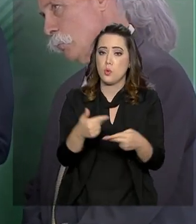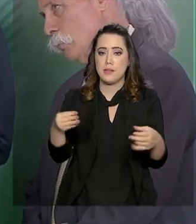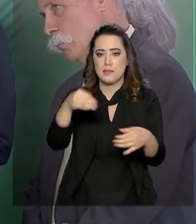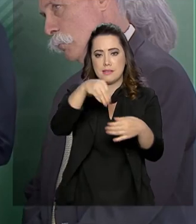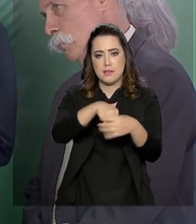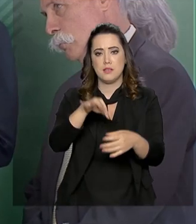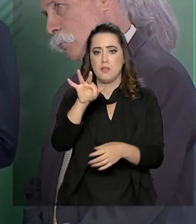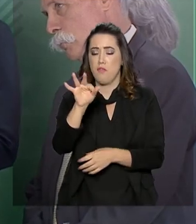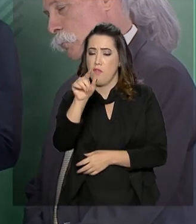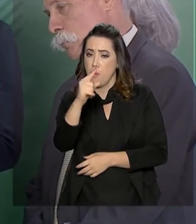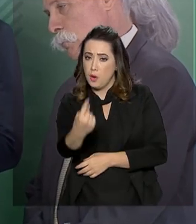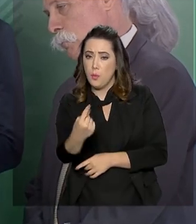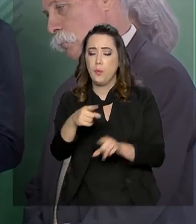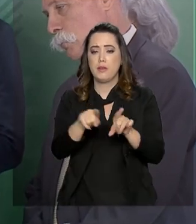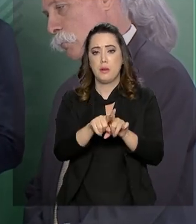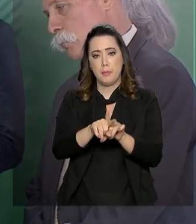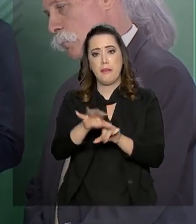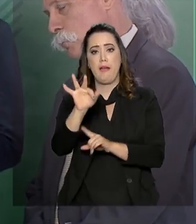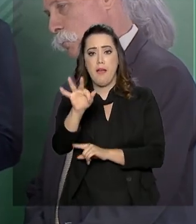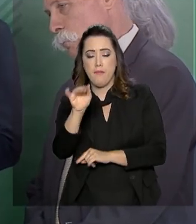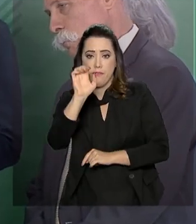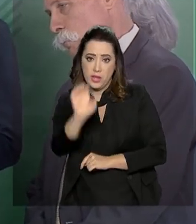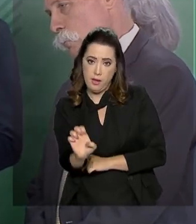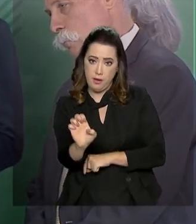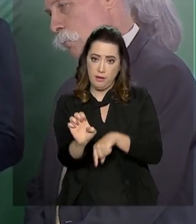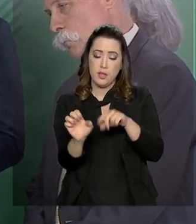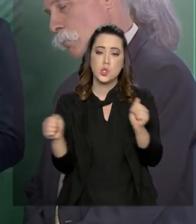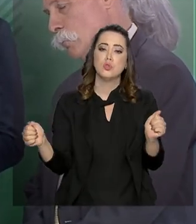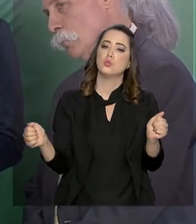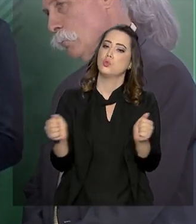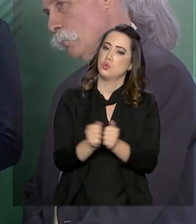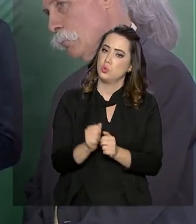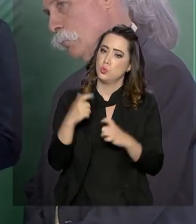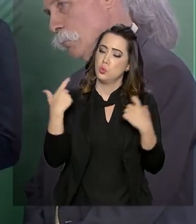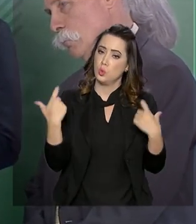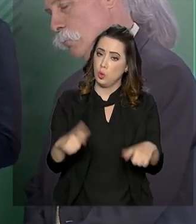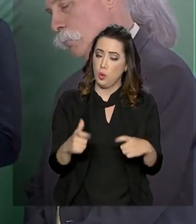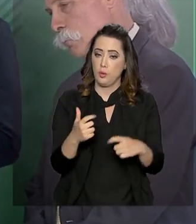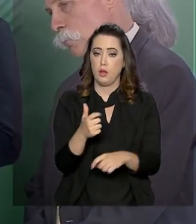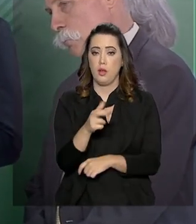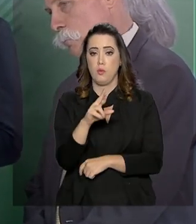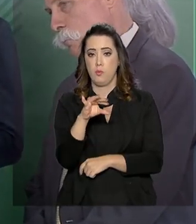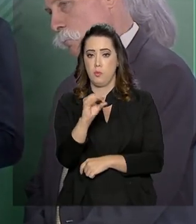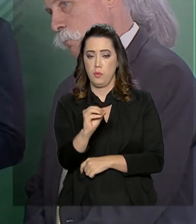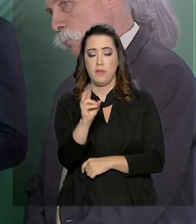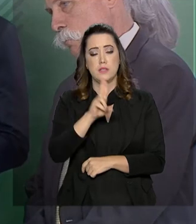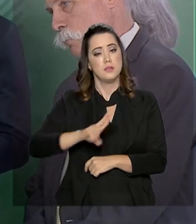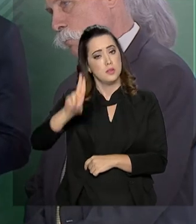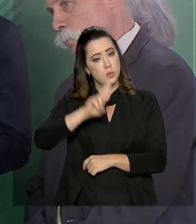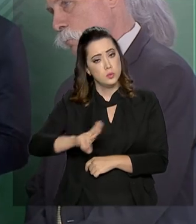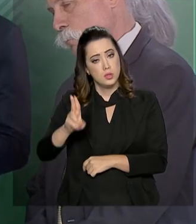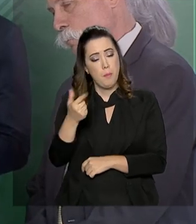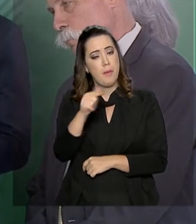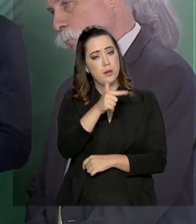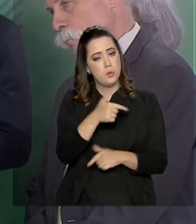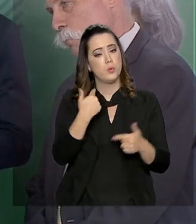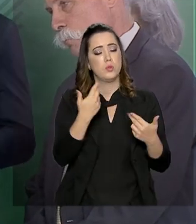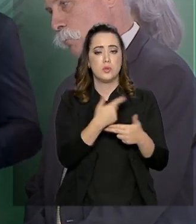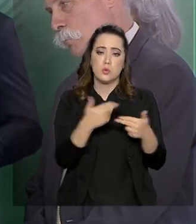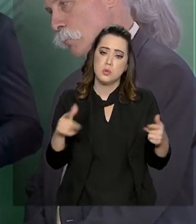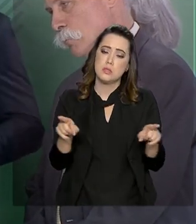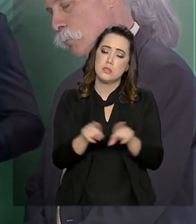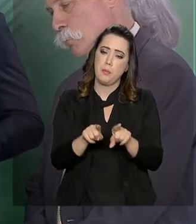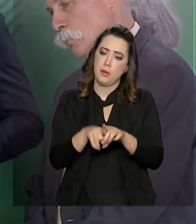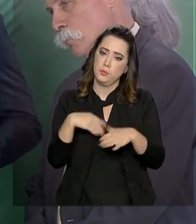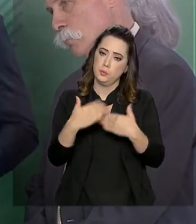vir aqui para o Brasil também. E aquela região será utilizada para outras atividades